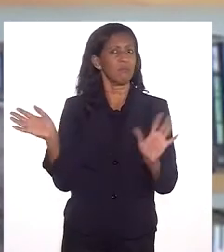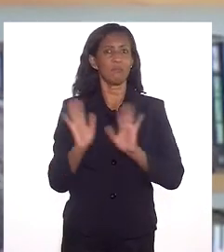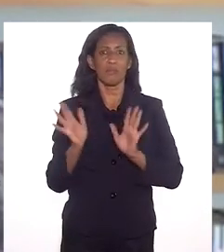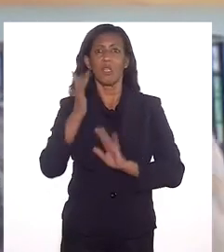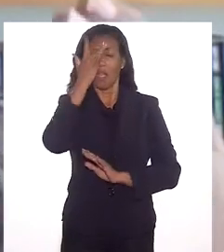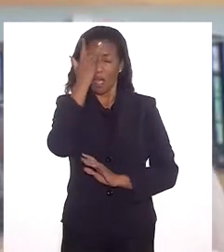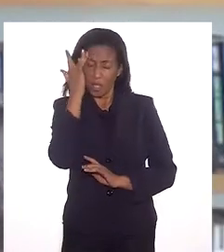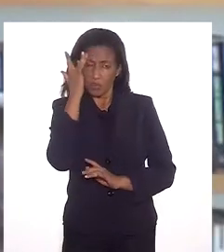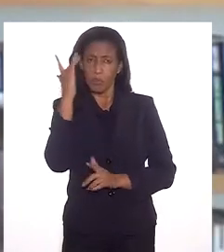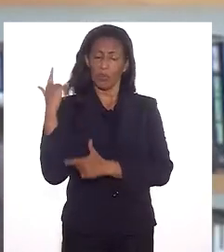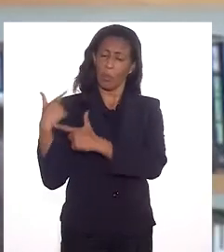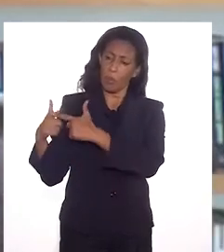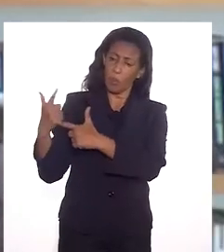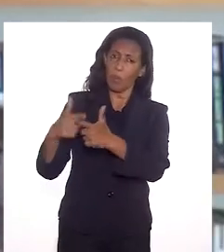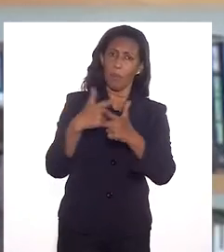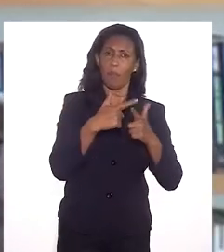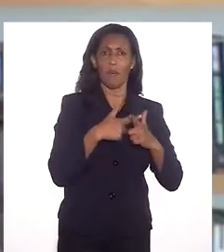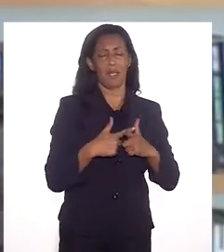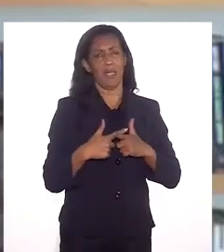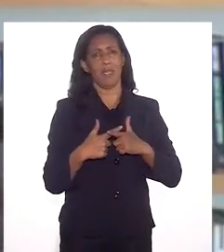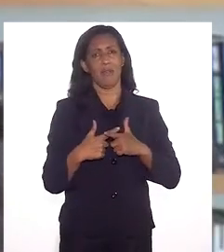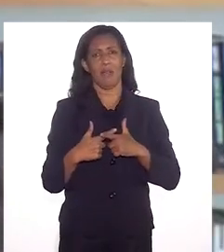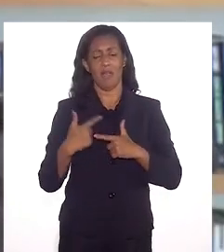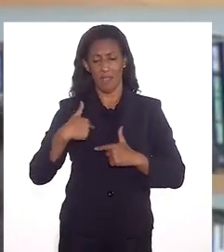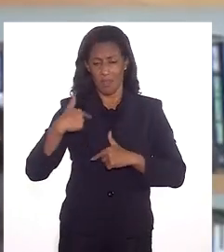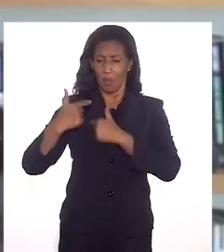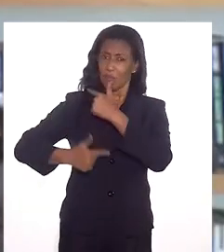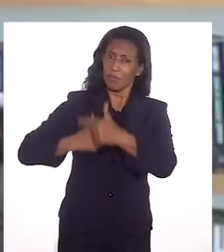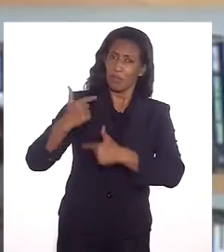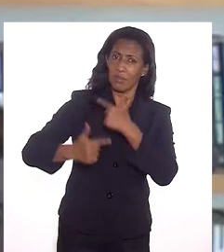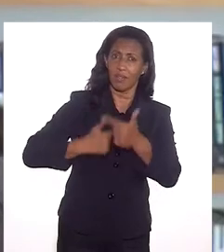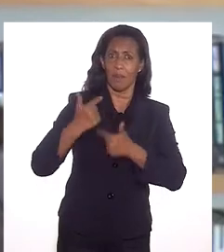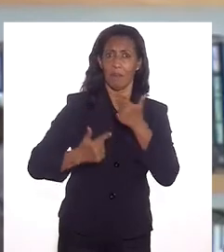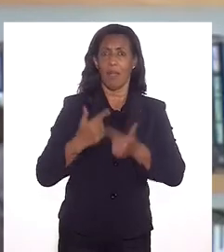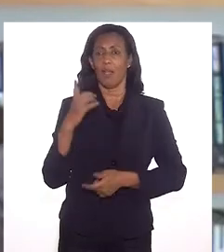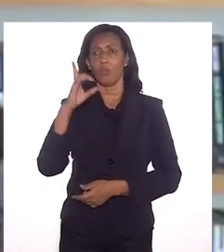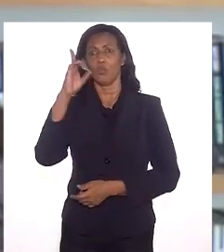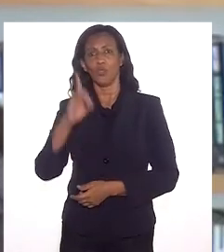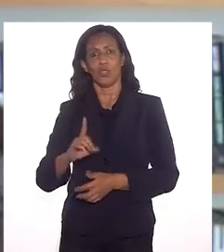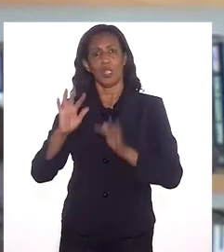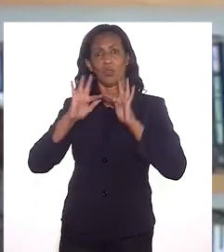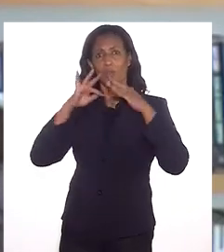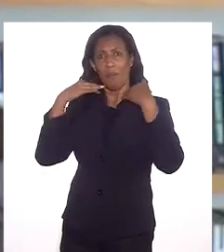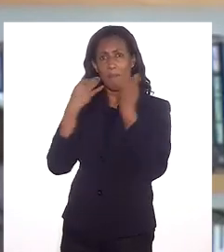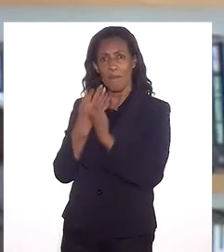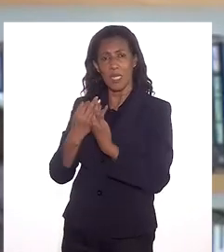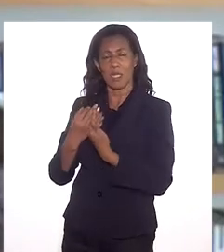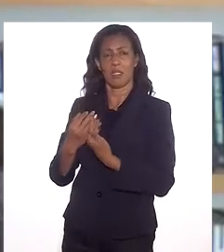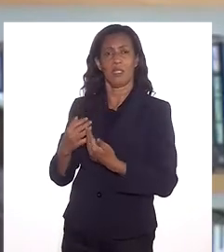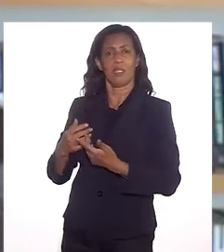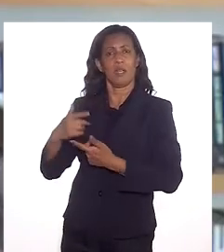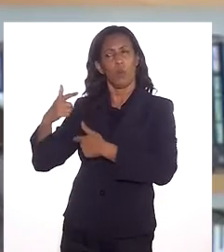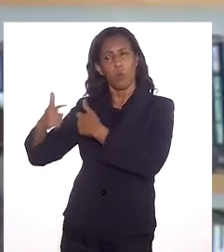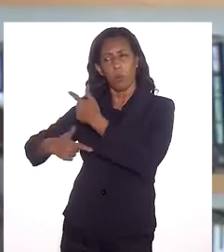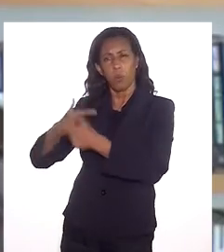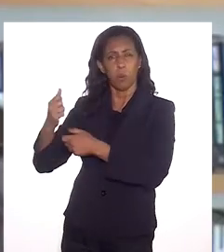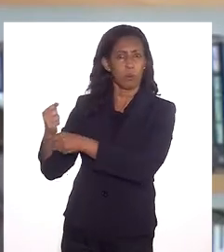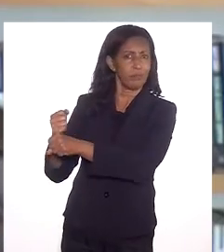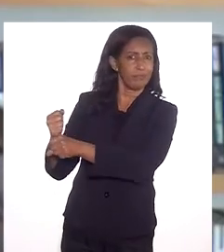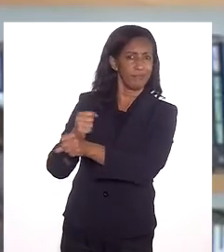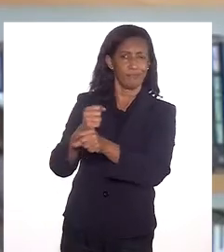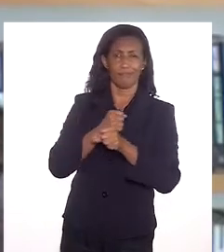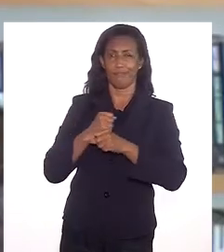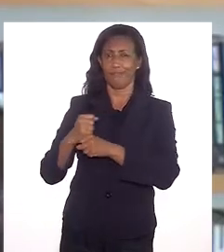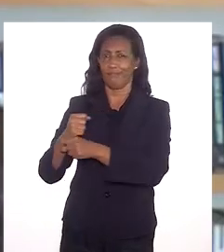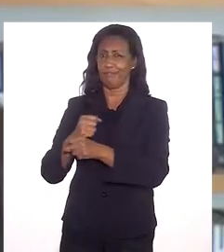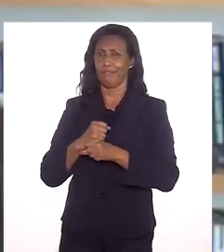As pessoas passam por problemas. Eu trabalho com conflitos. Eu trabalhei com direito de família há muitos anos. Tem